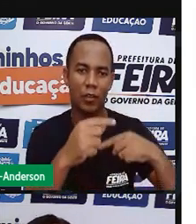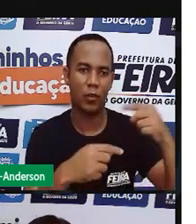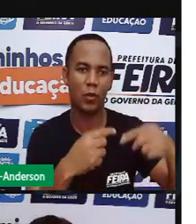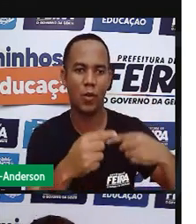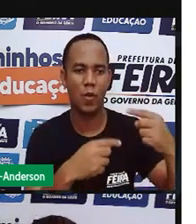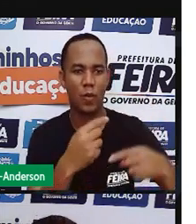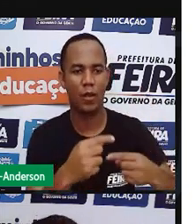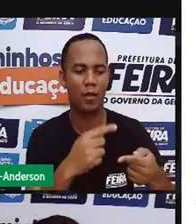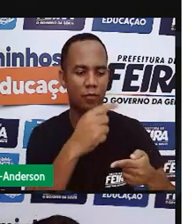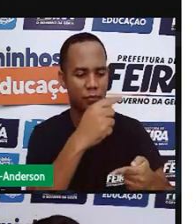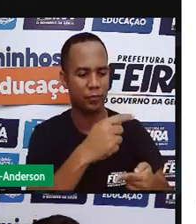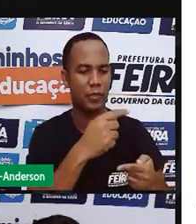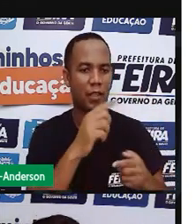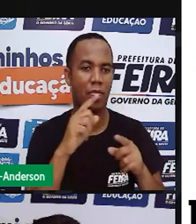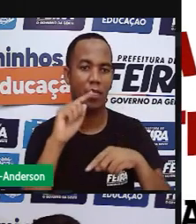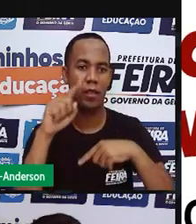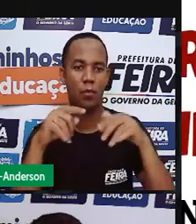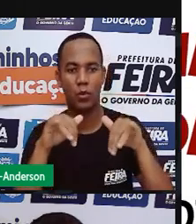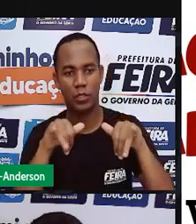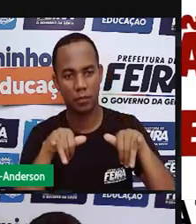vai ser levado ao comércio.